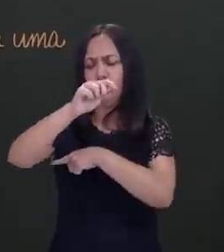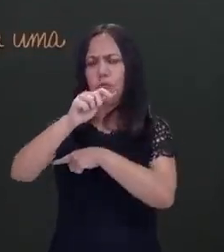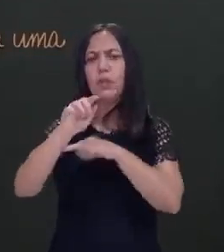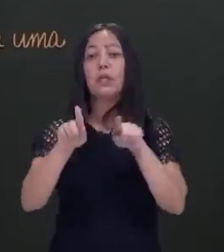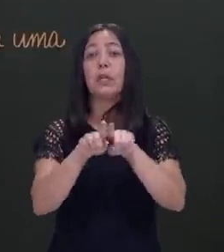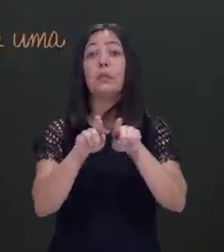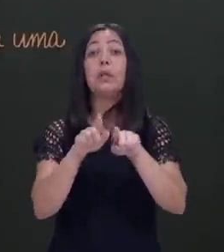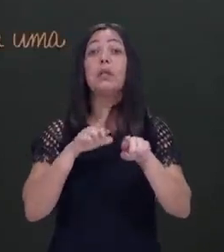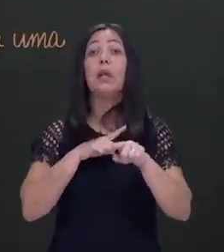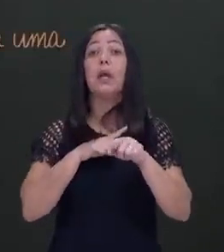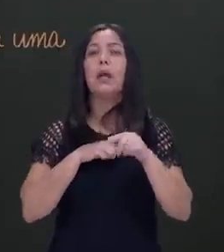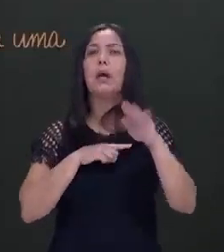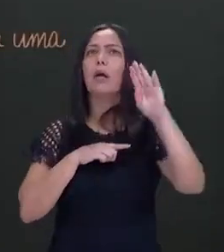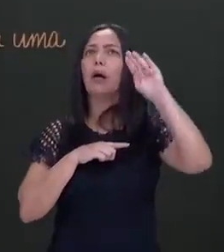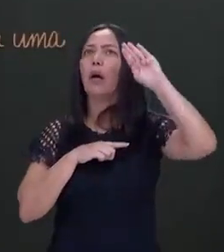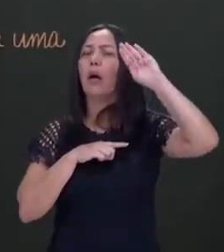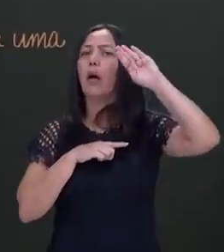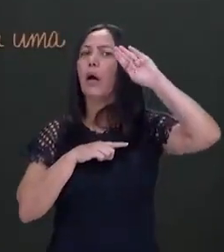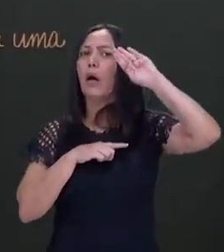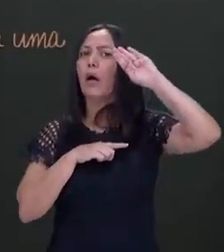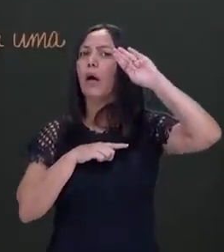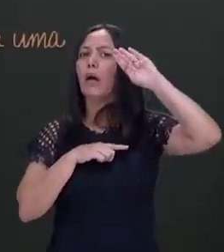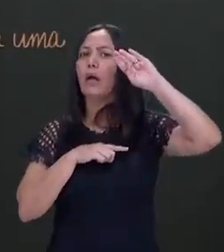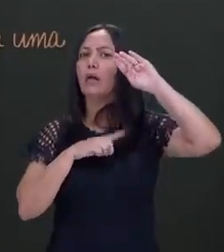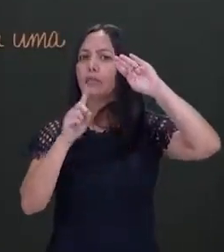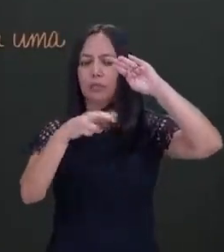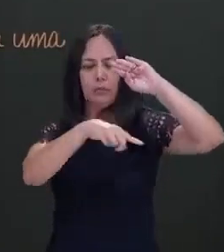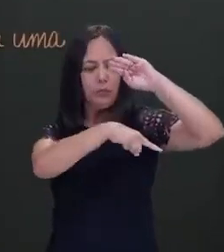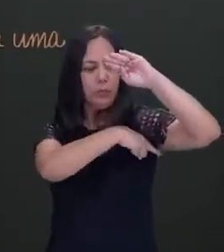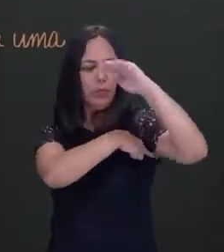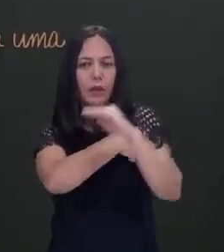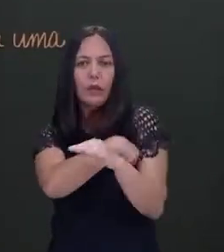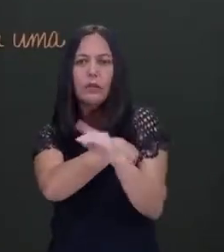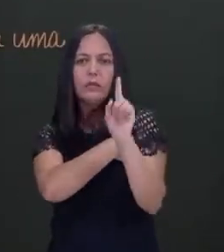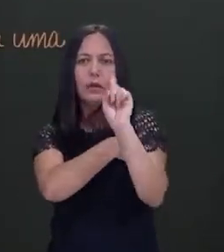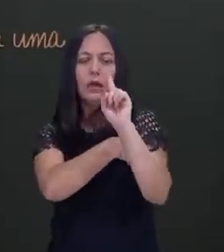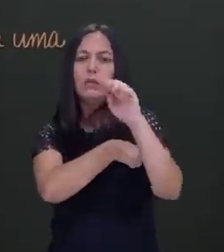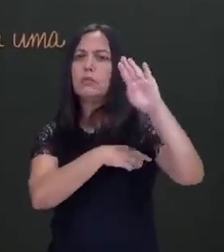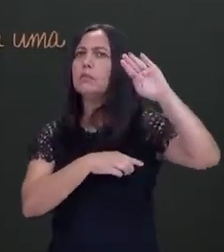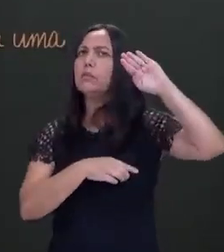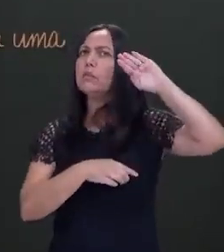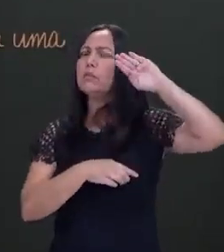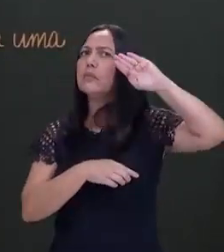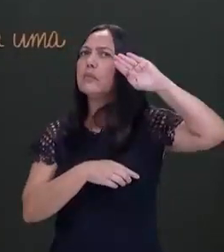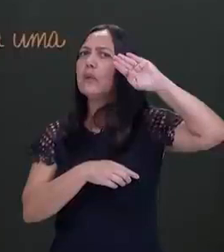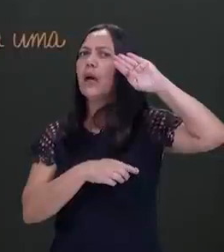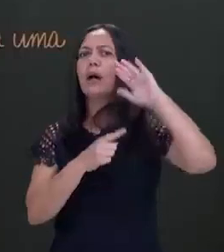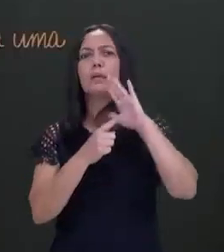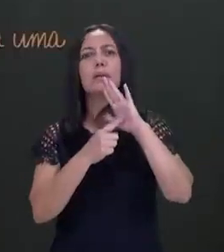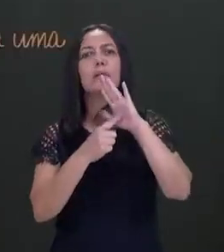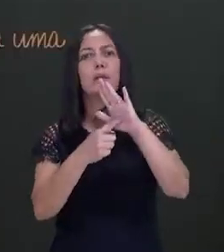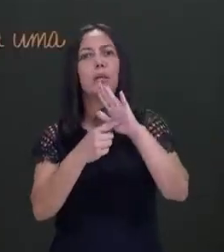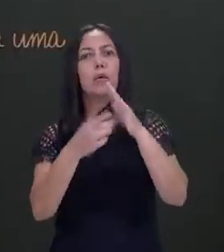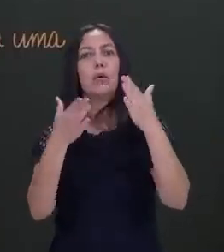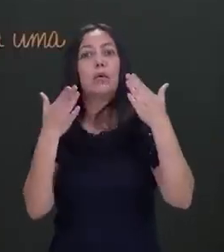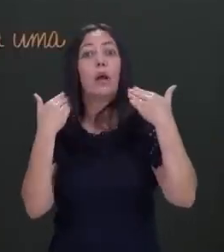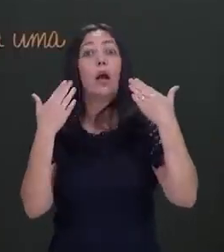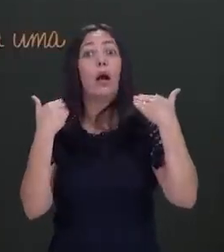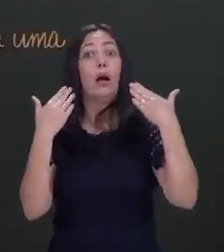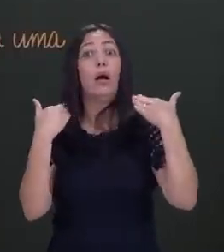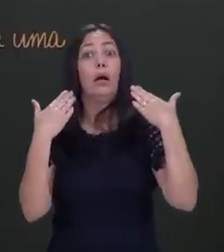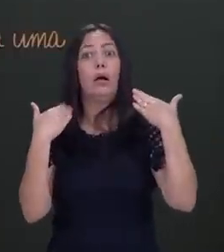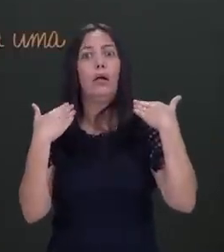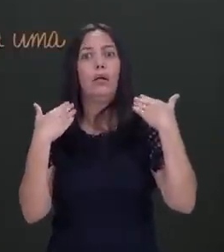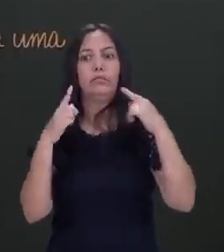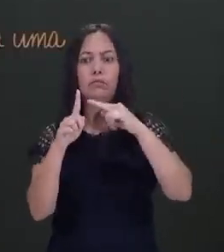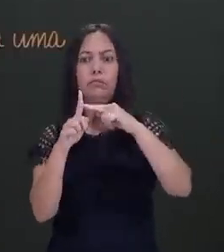alguns termômetros até que medem só o calor emitido. Já viu isso? Chega perto da pele e já tem uma informação.